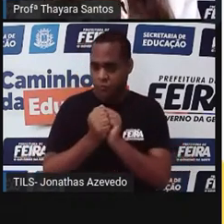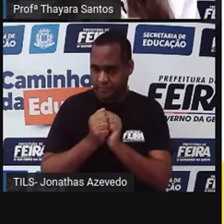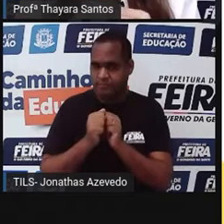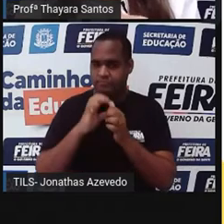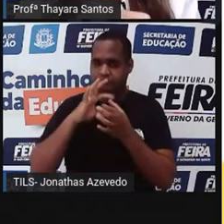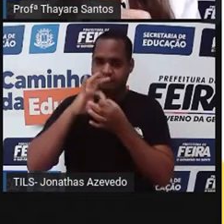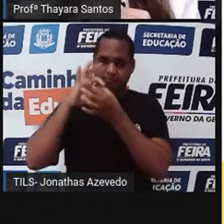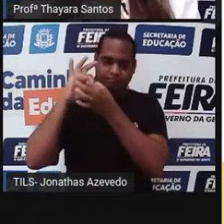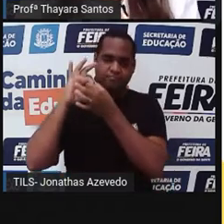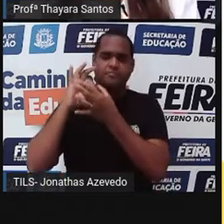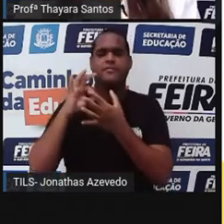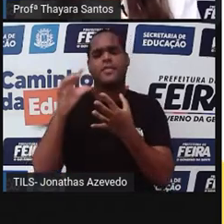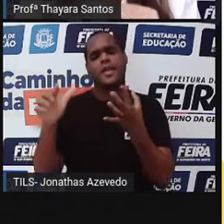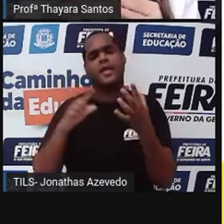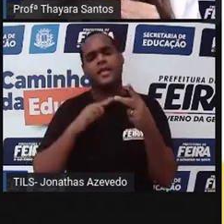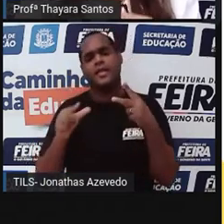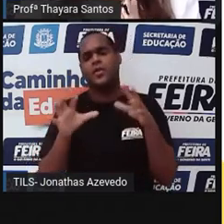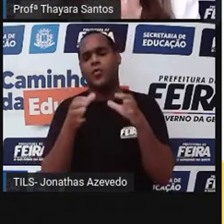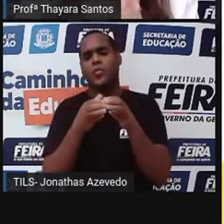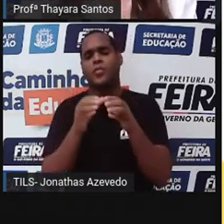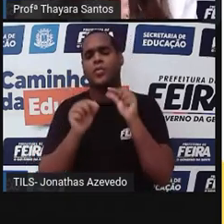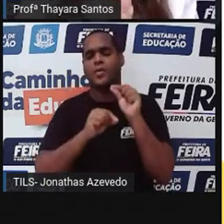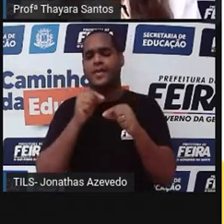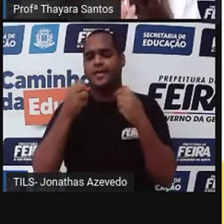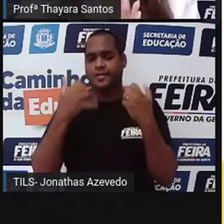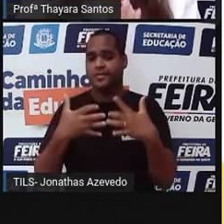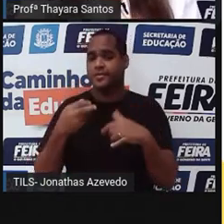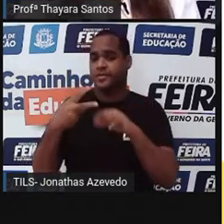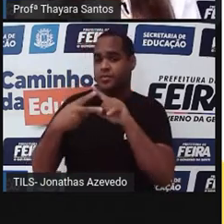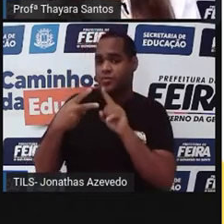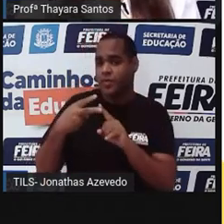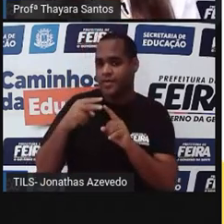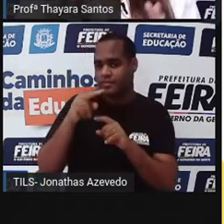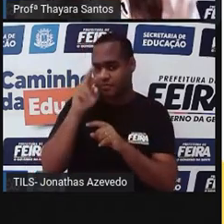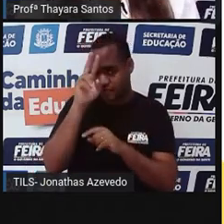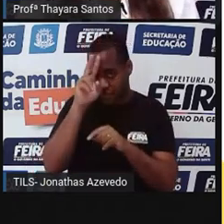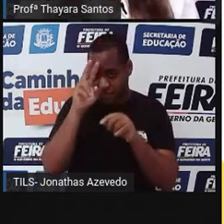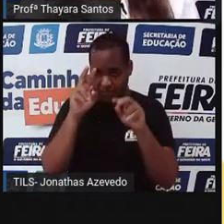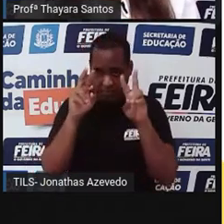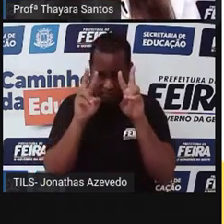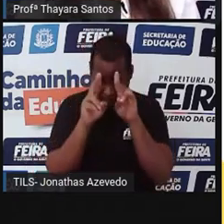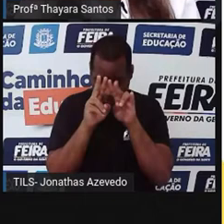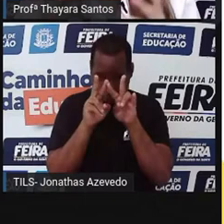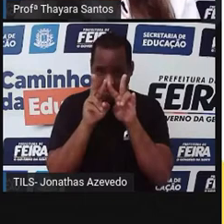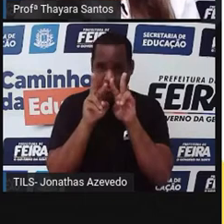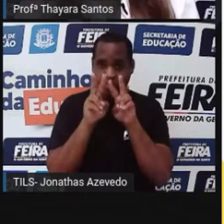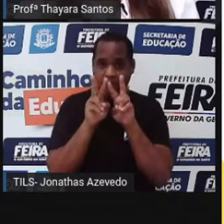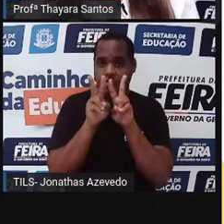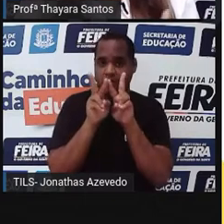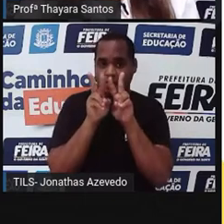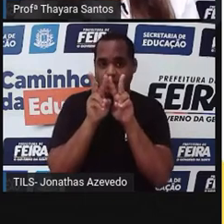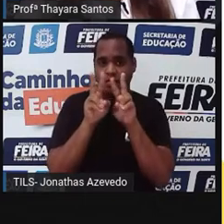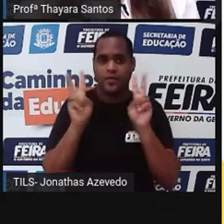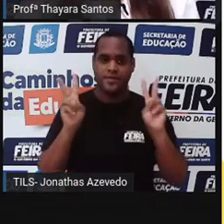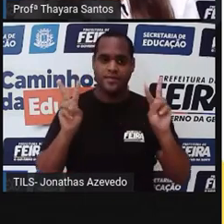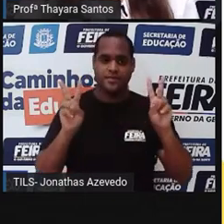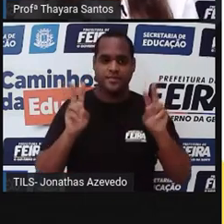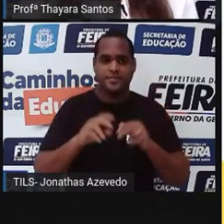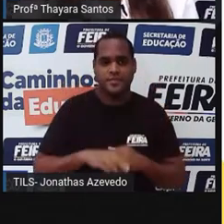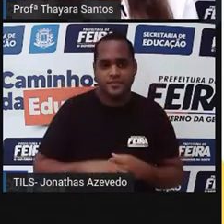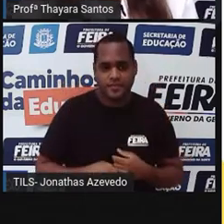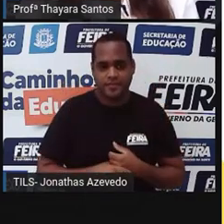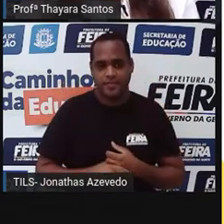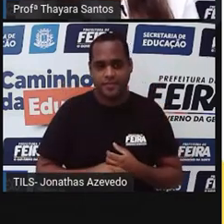característica marcante desse grupo, ele tem dois pares de antenas. Então, essa é uma característica marcante dos